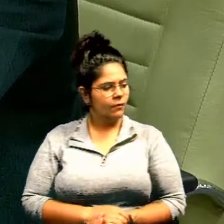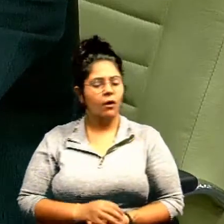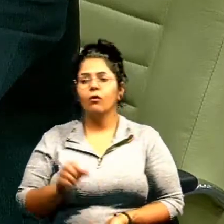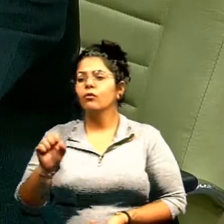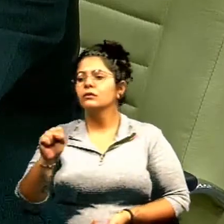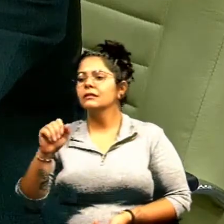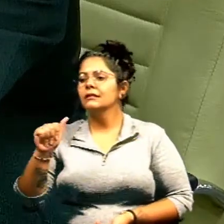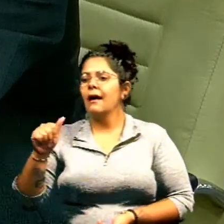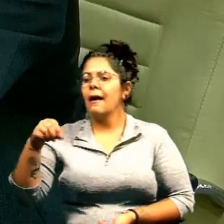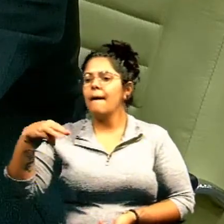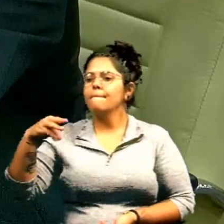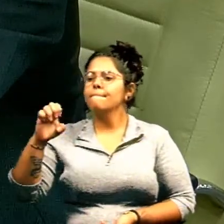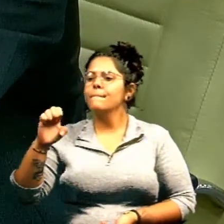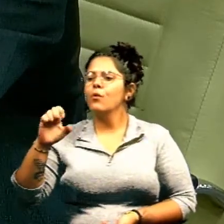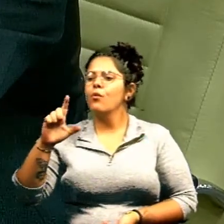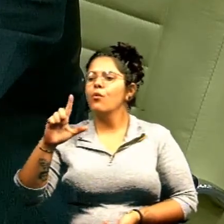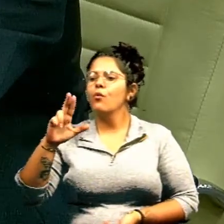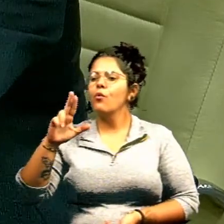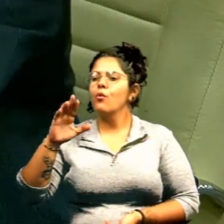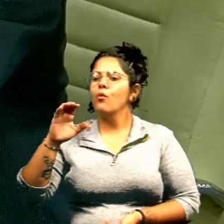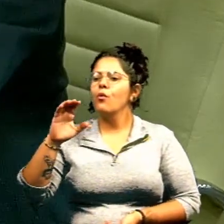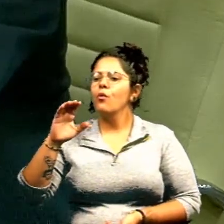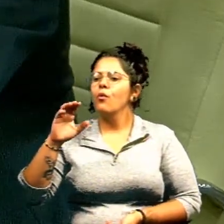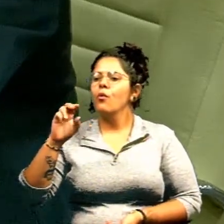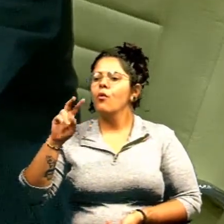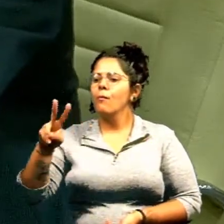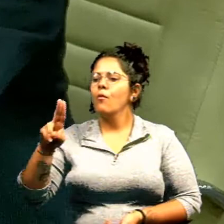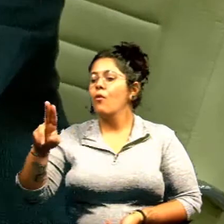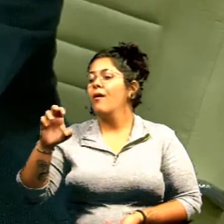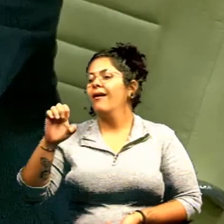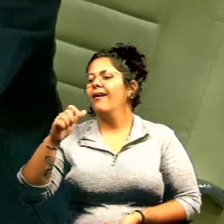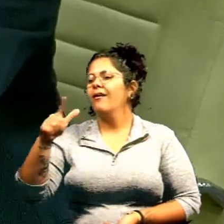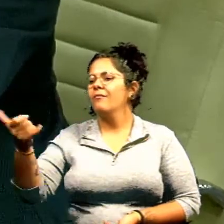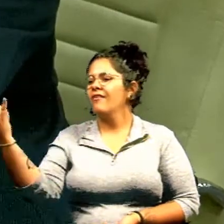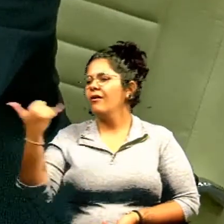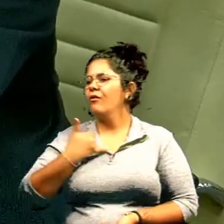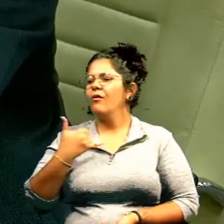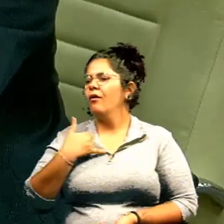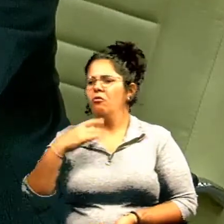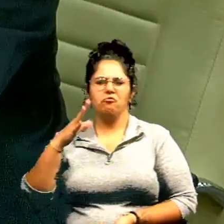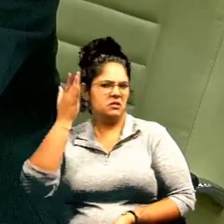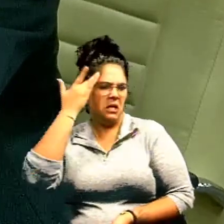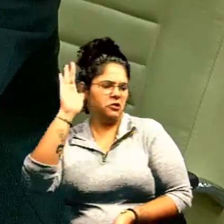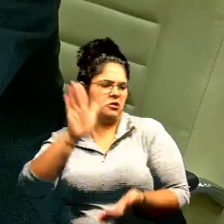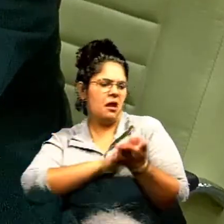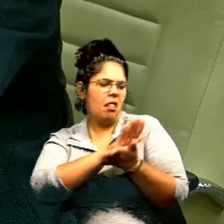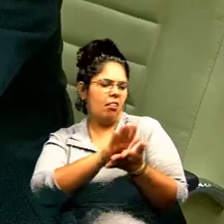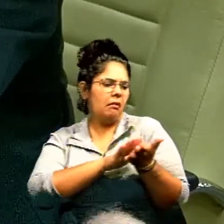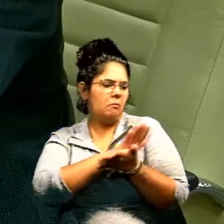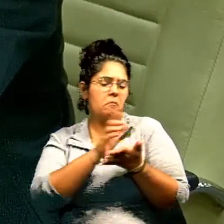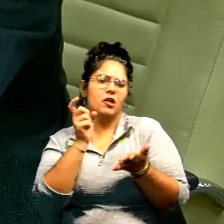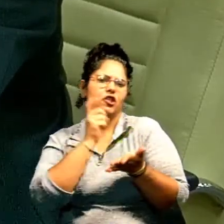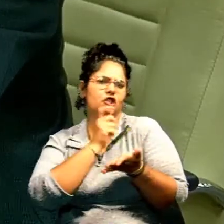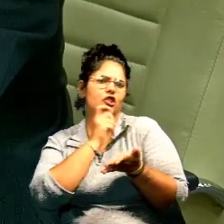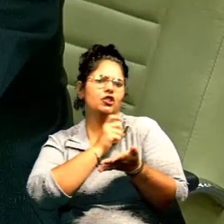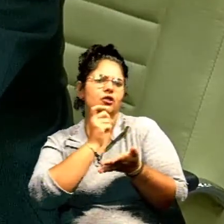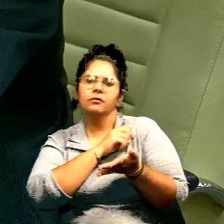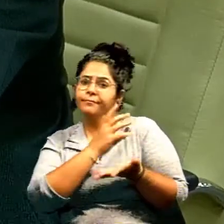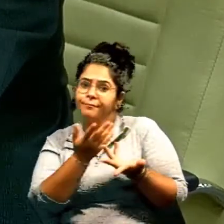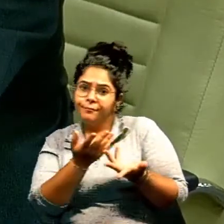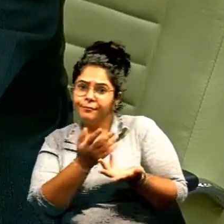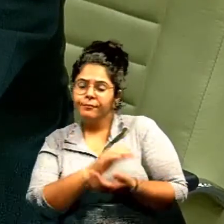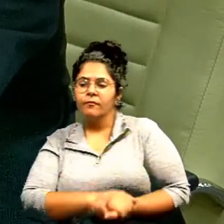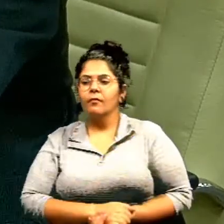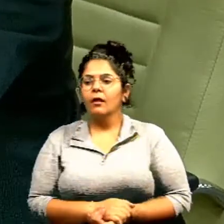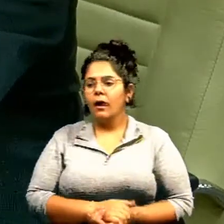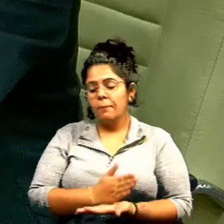O Samuel falou, eu não tenho conhecimento disso. para que mentir? E eu falei, foi na cara dele lá dentro do gabinete. A